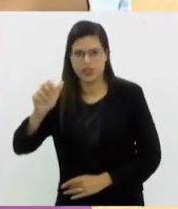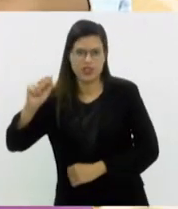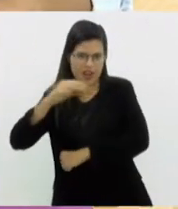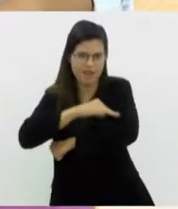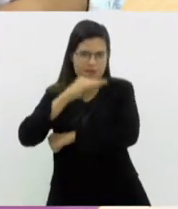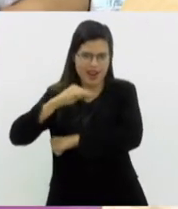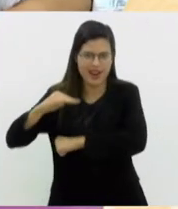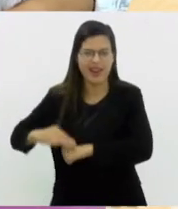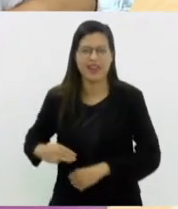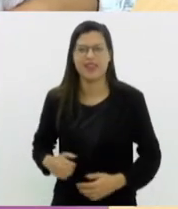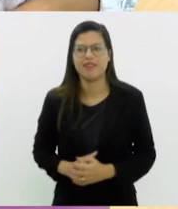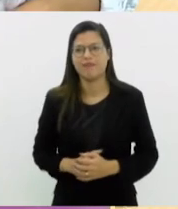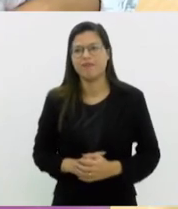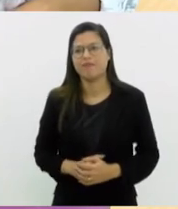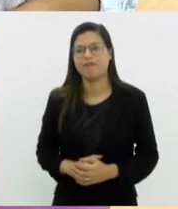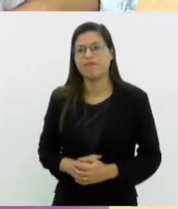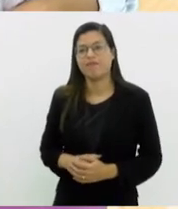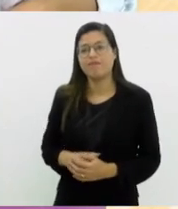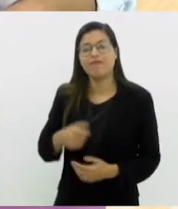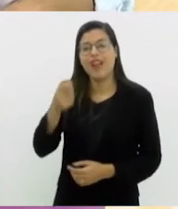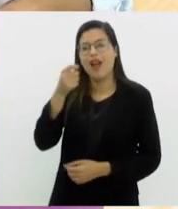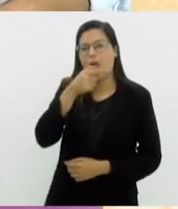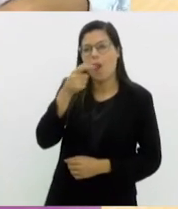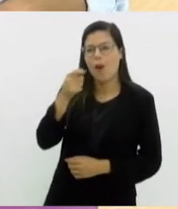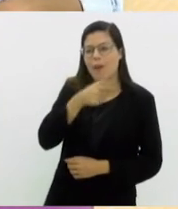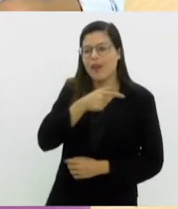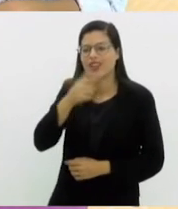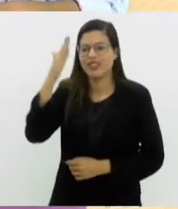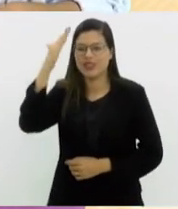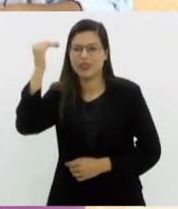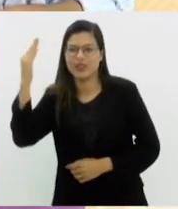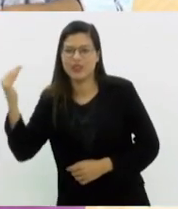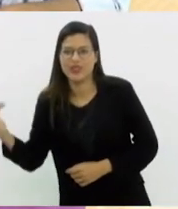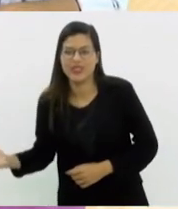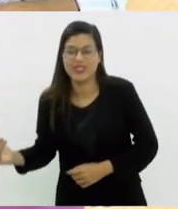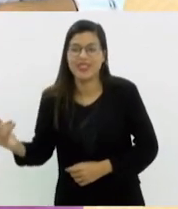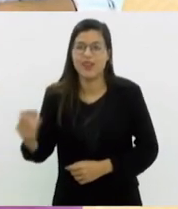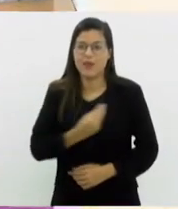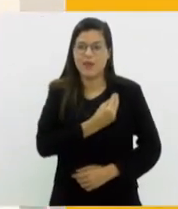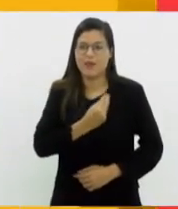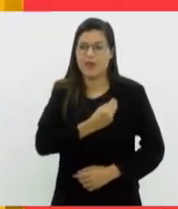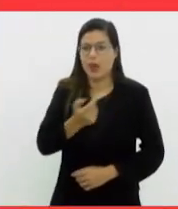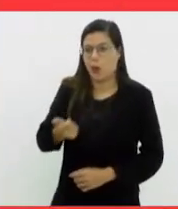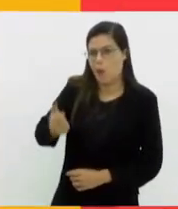A comédia em sucesso de uma vida quase adulta chega à cidade de Campos.